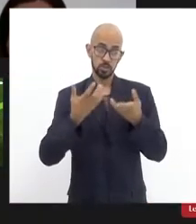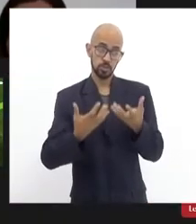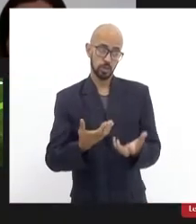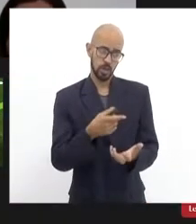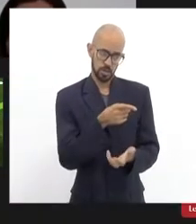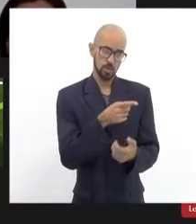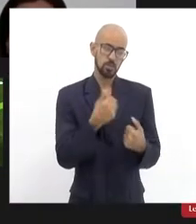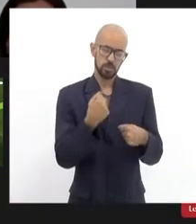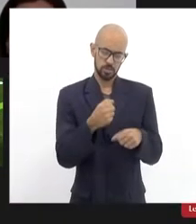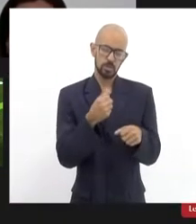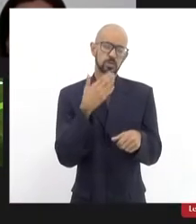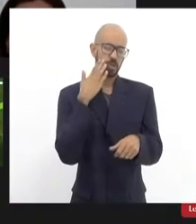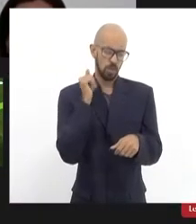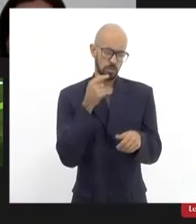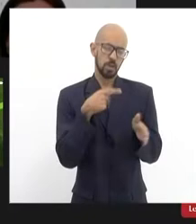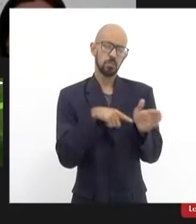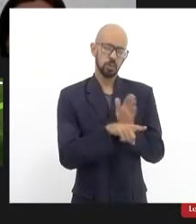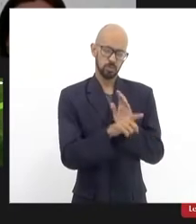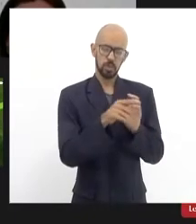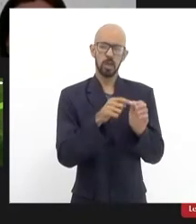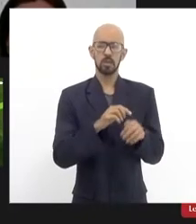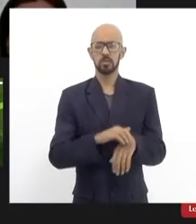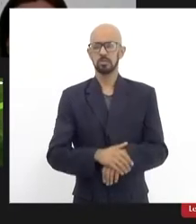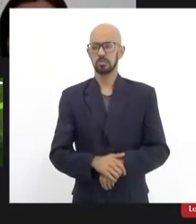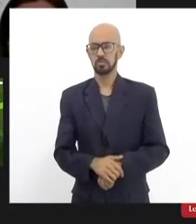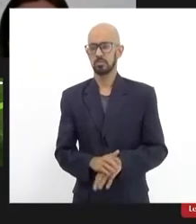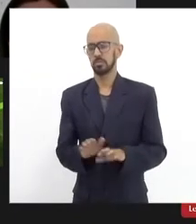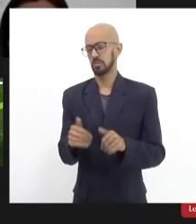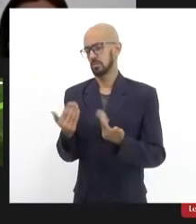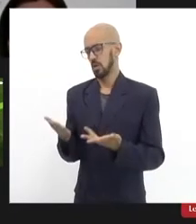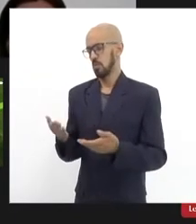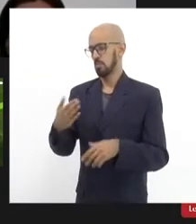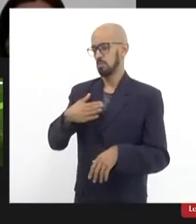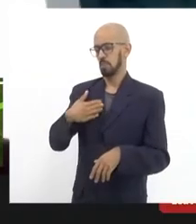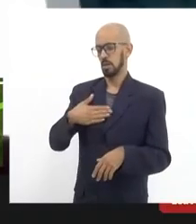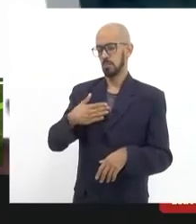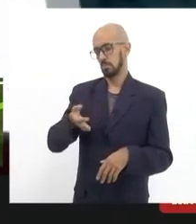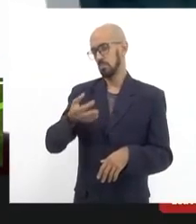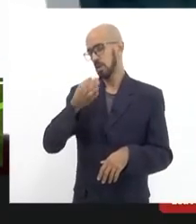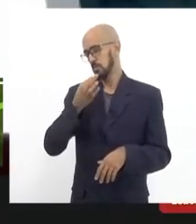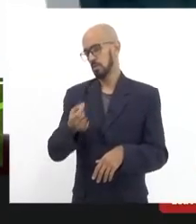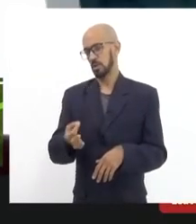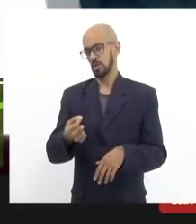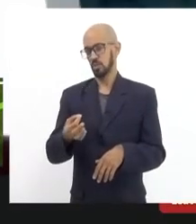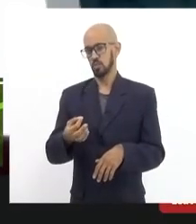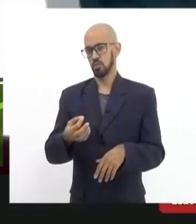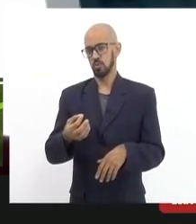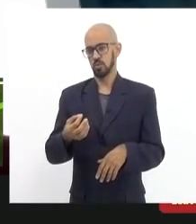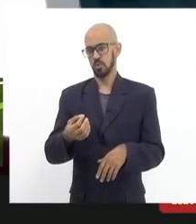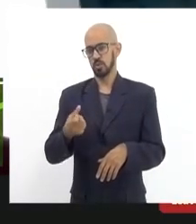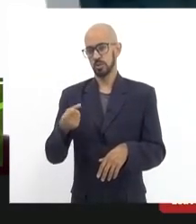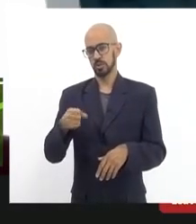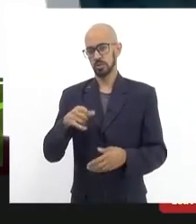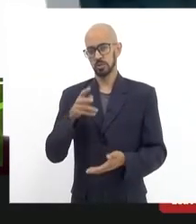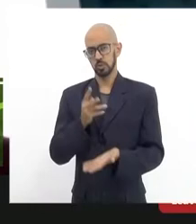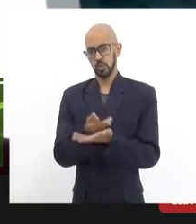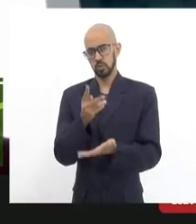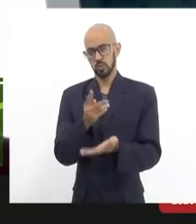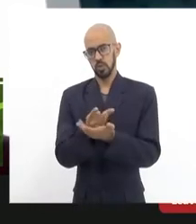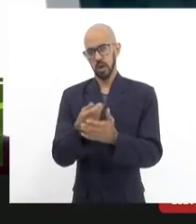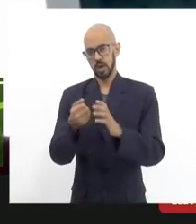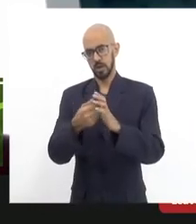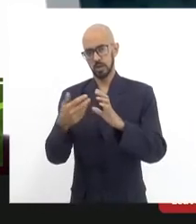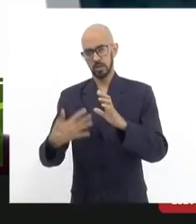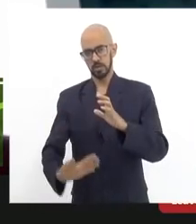se tem acho que vale a pena apurar pelo que eu entendo desde que preserve o caráter público